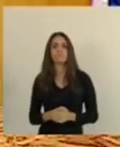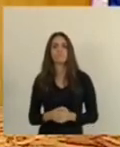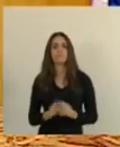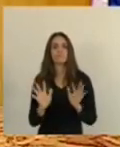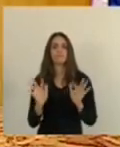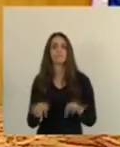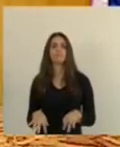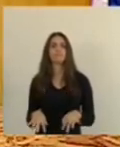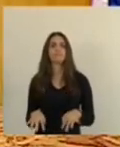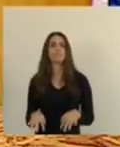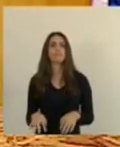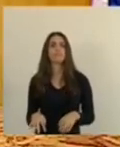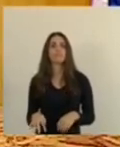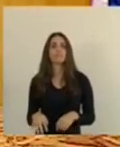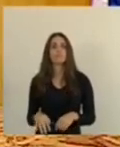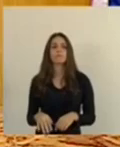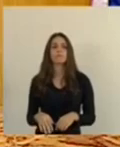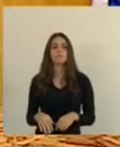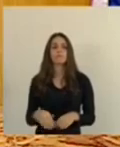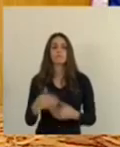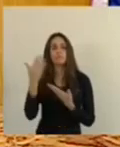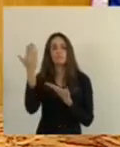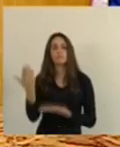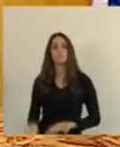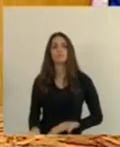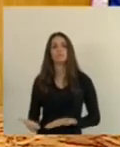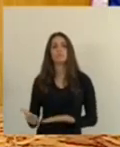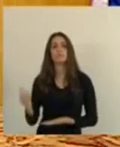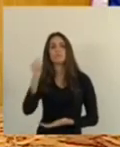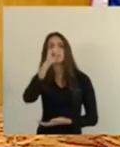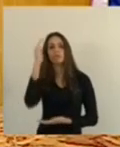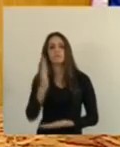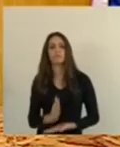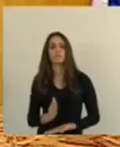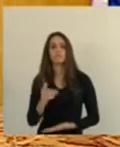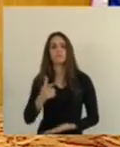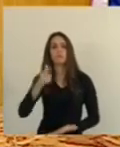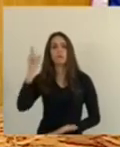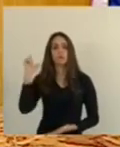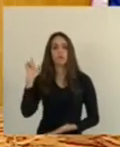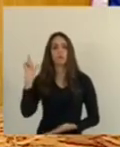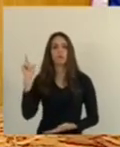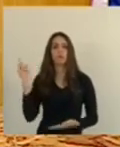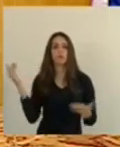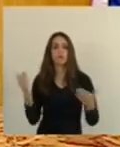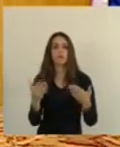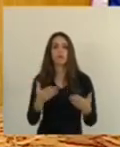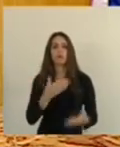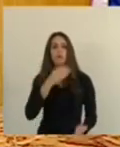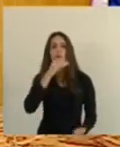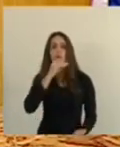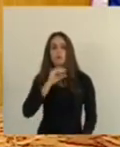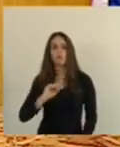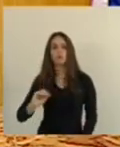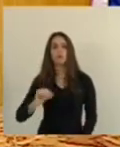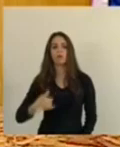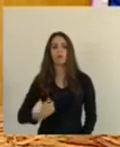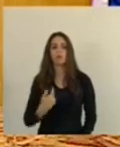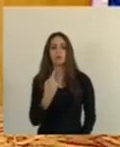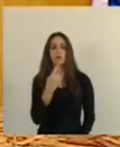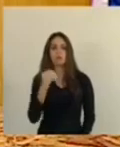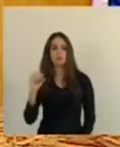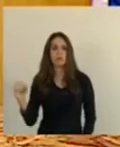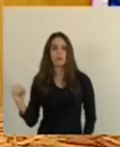fim, fazendo aqui, rendendo minhas homenagens também, como o Brasil inteiro fez ontem, hoje Paulo Freire faria 100 anos,